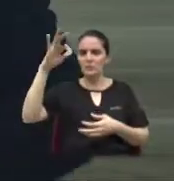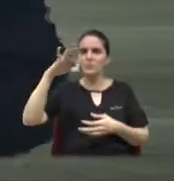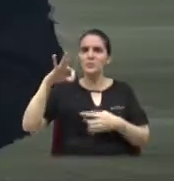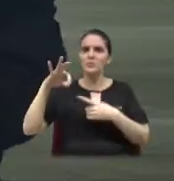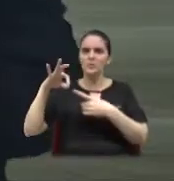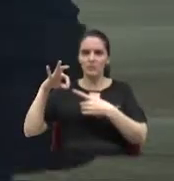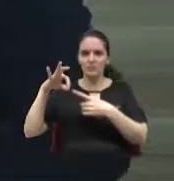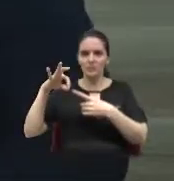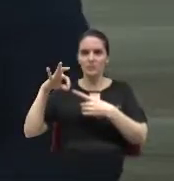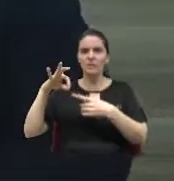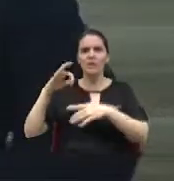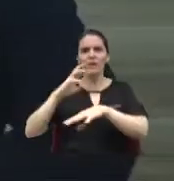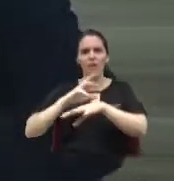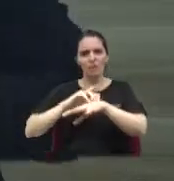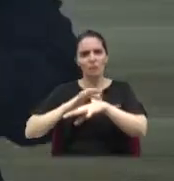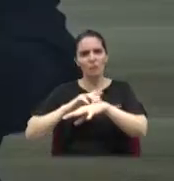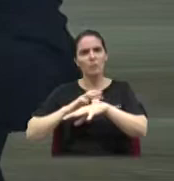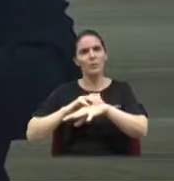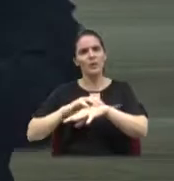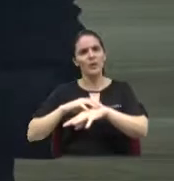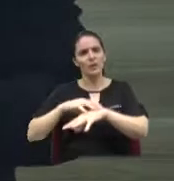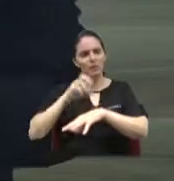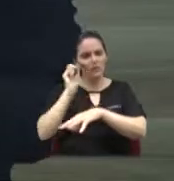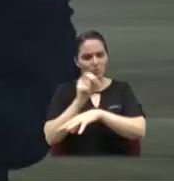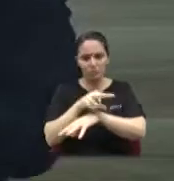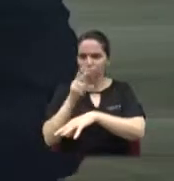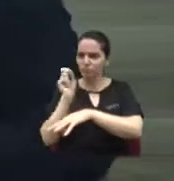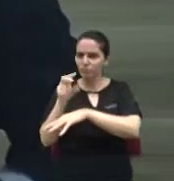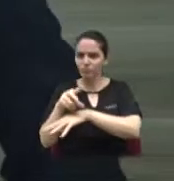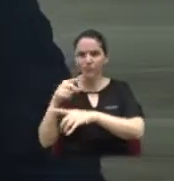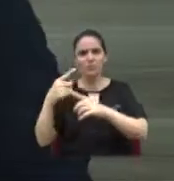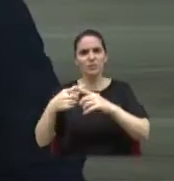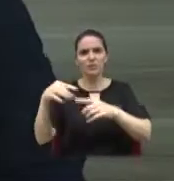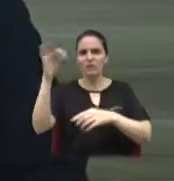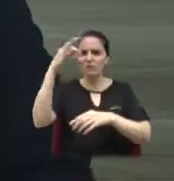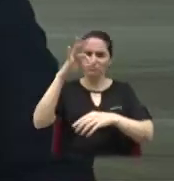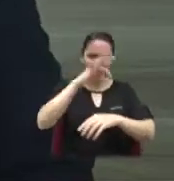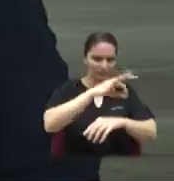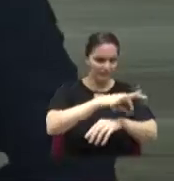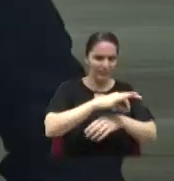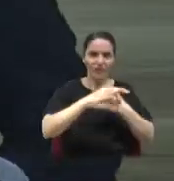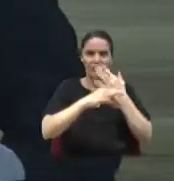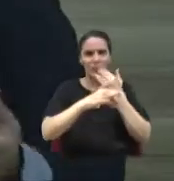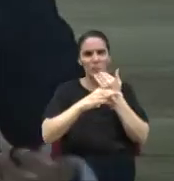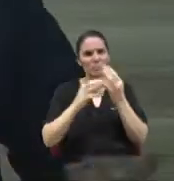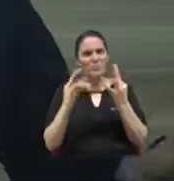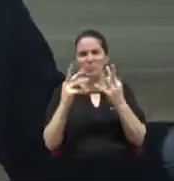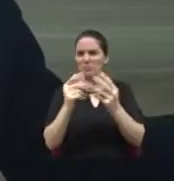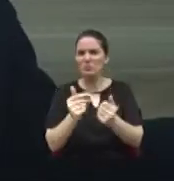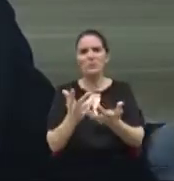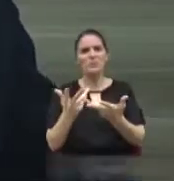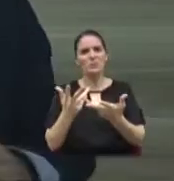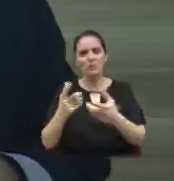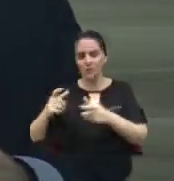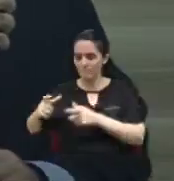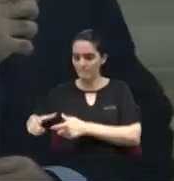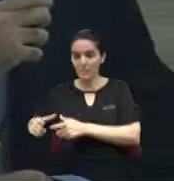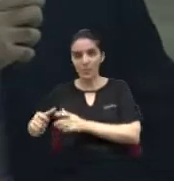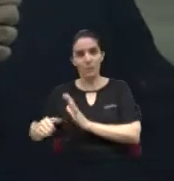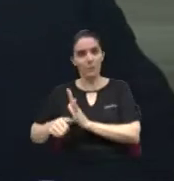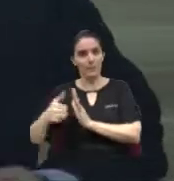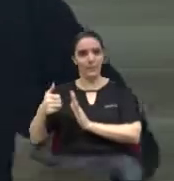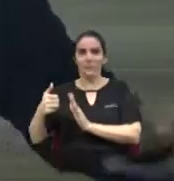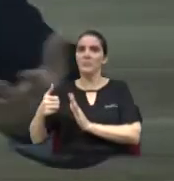agente bacteriano, quer dizer, pousa em um monte de lugar, comida. E outra, o bairro veio primeiro, não é, Zé?